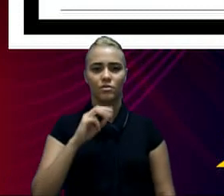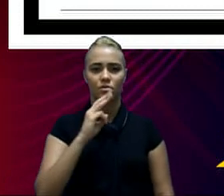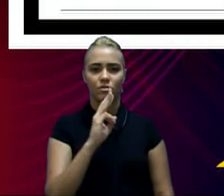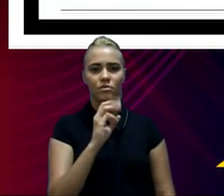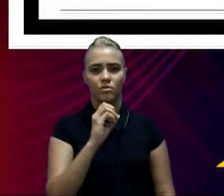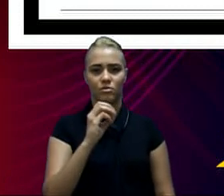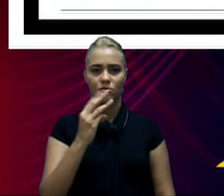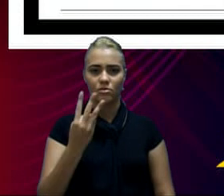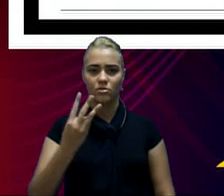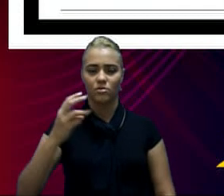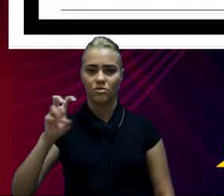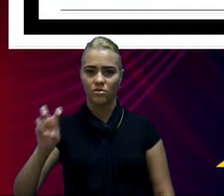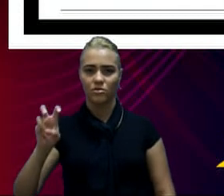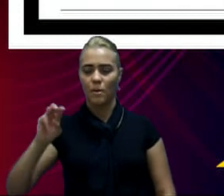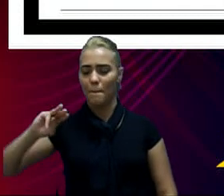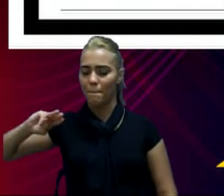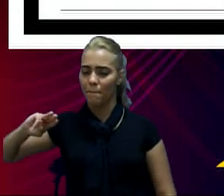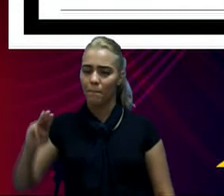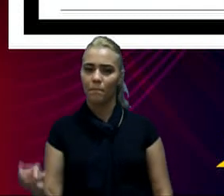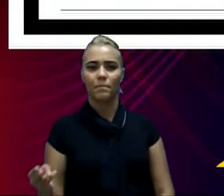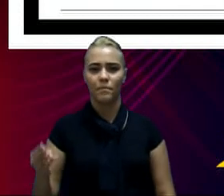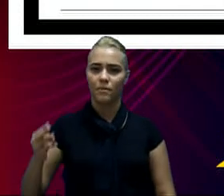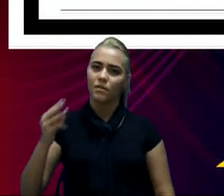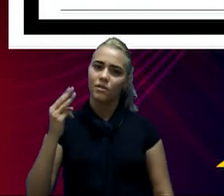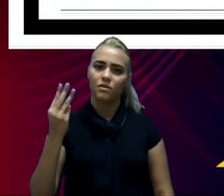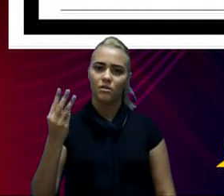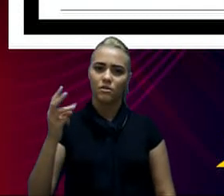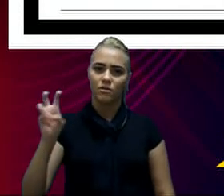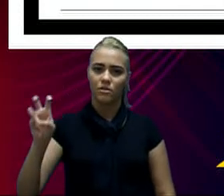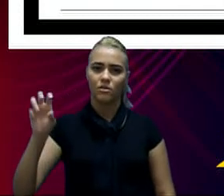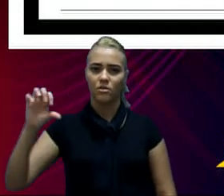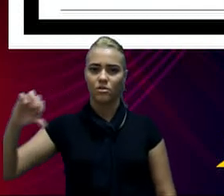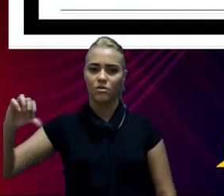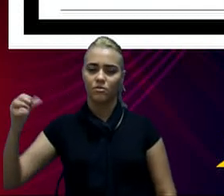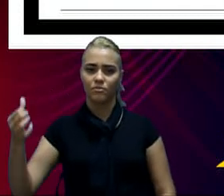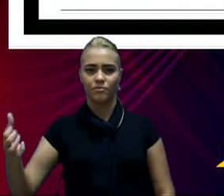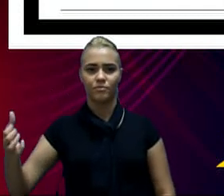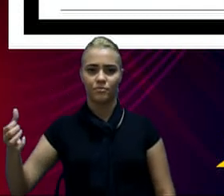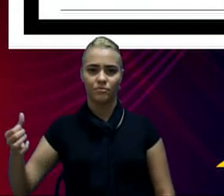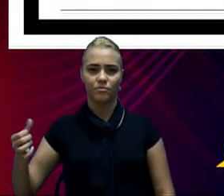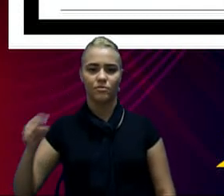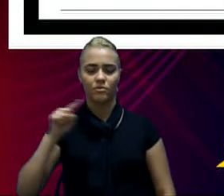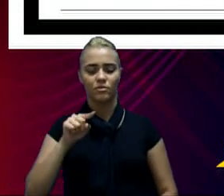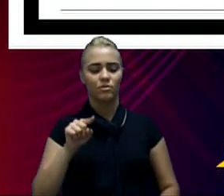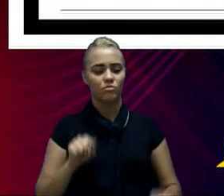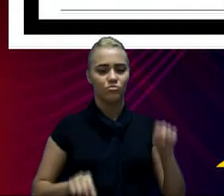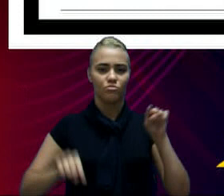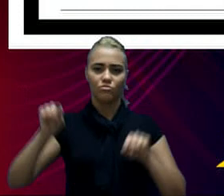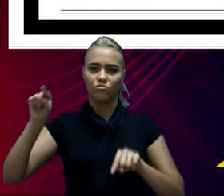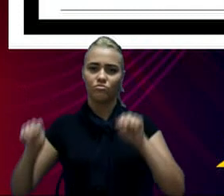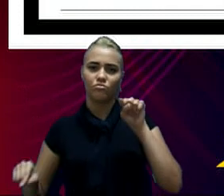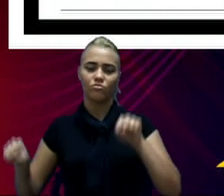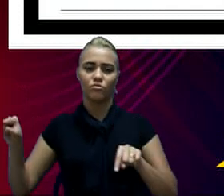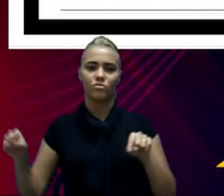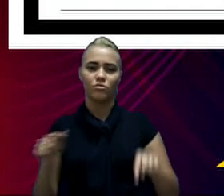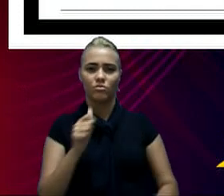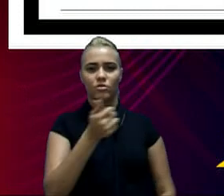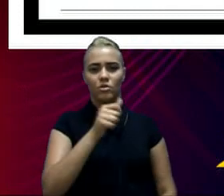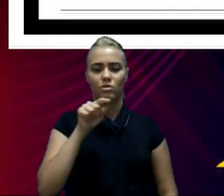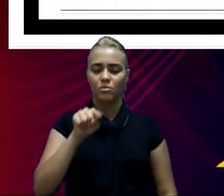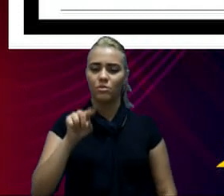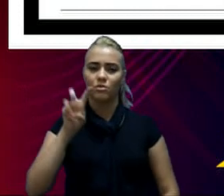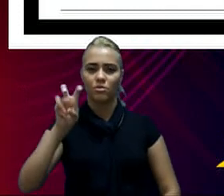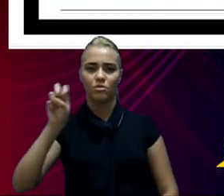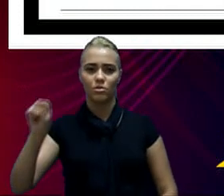ordem de R$ 335,596,00. A variação, portanto, de R 11